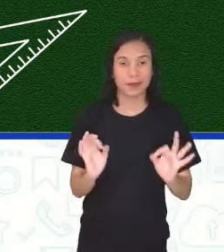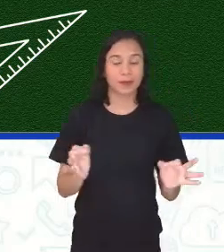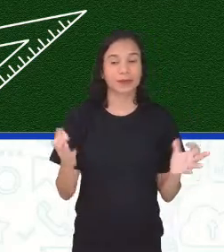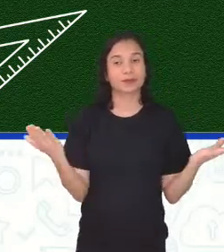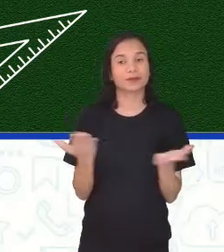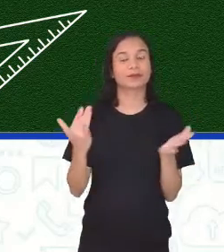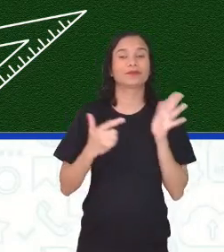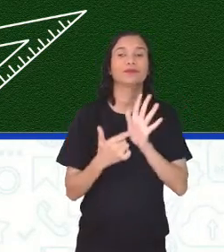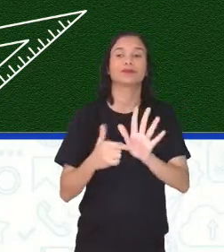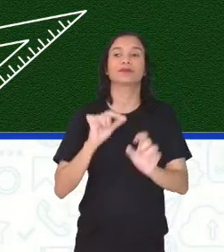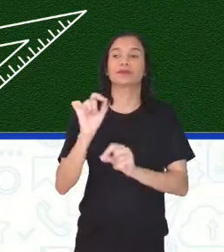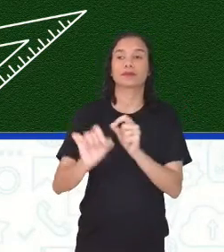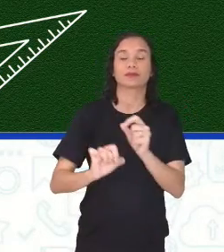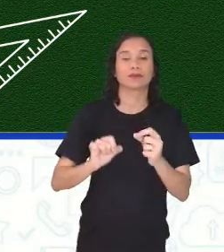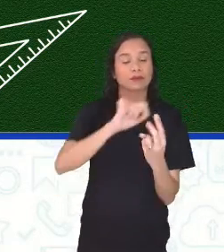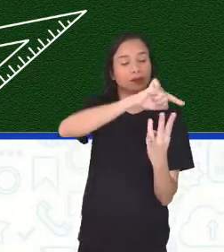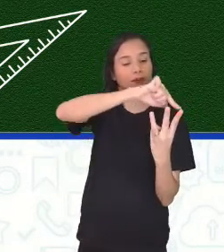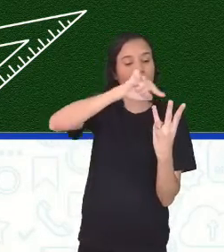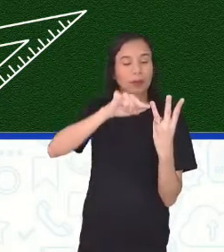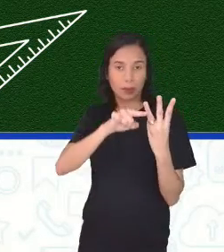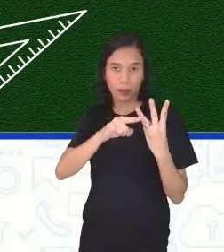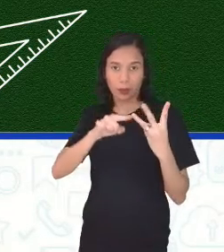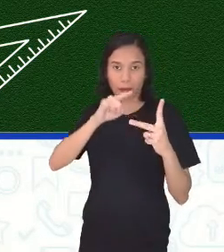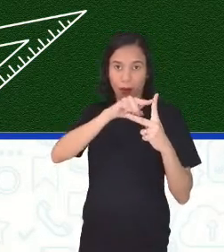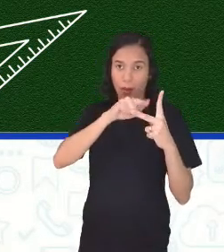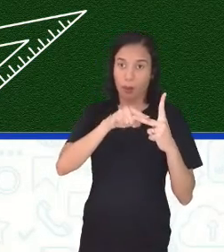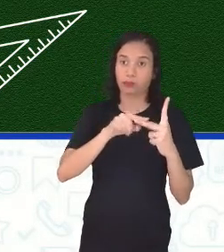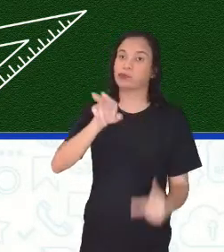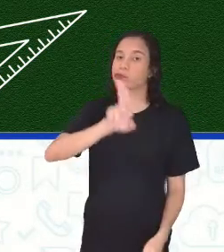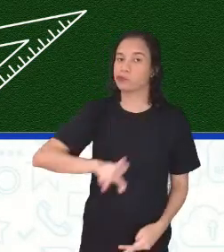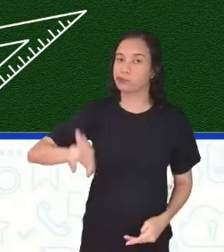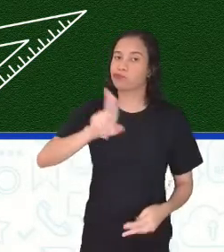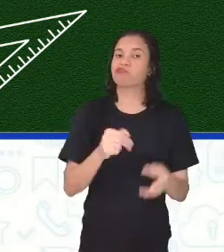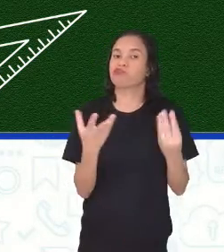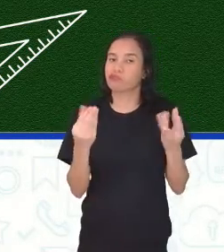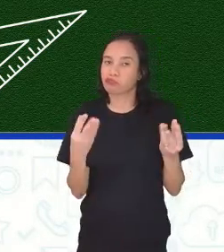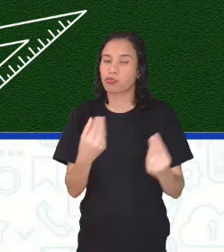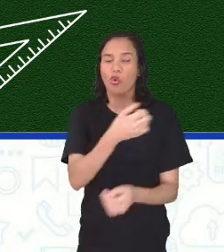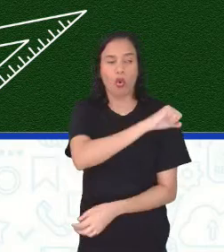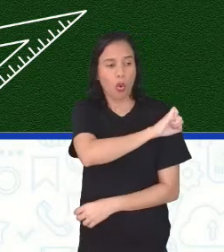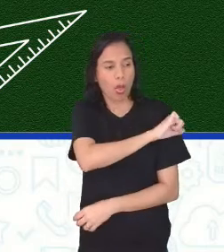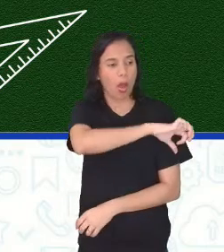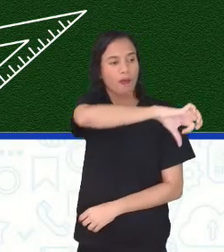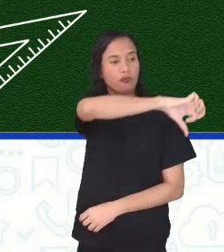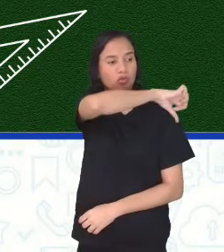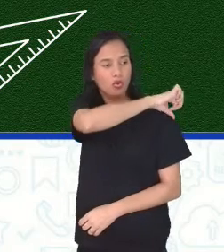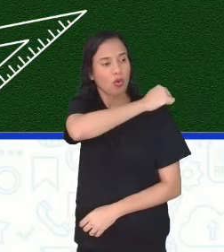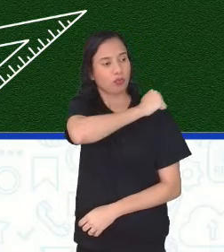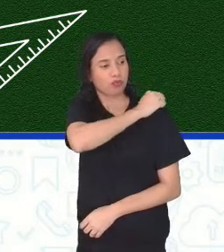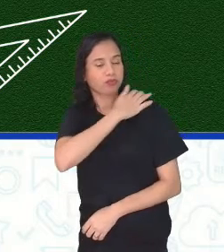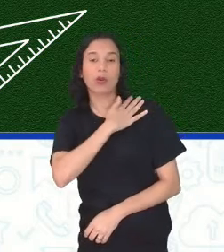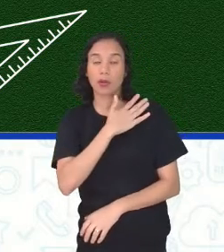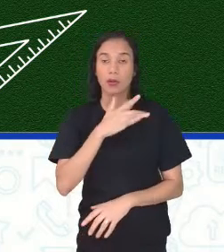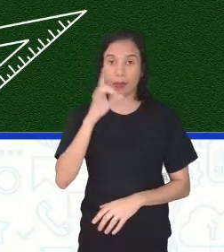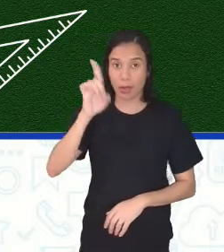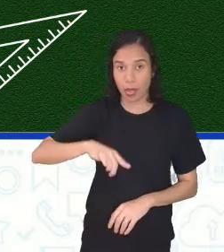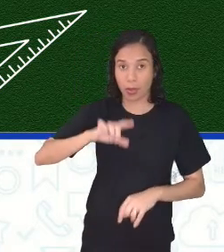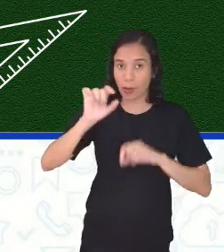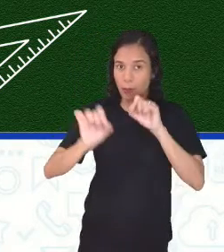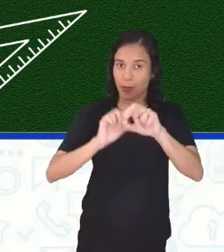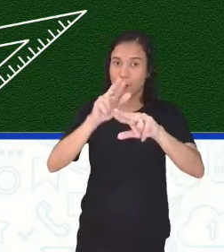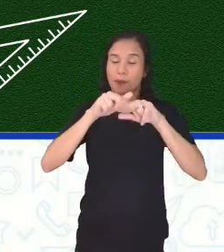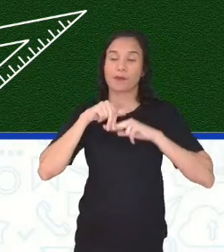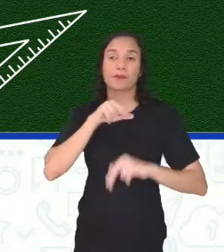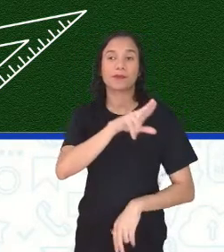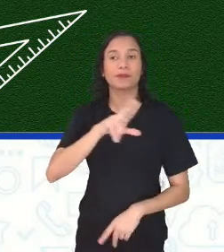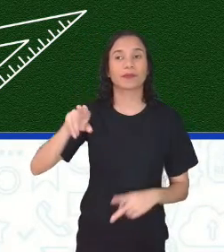e aqui eu trouxe três ângulos que vocês vão usar muito no oitavo, no nono, no ensino médio, para frente. Por isso que